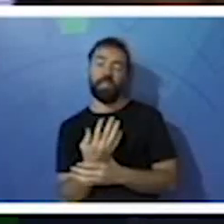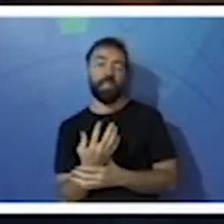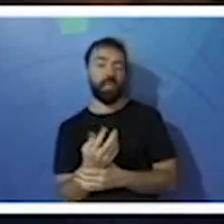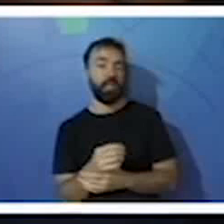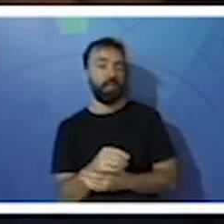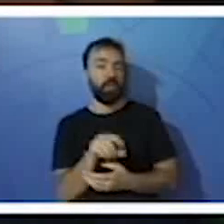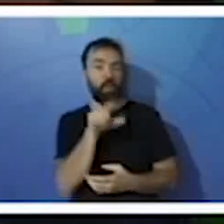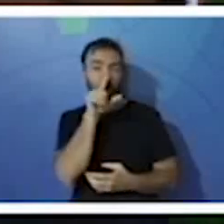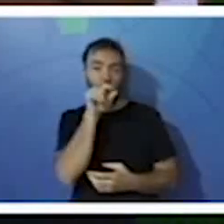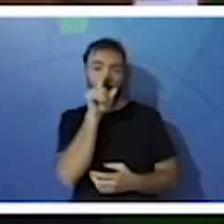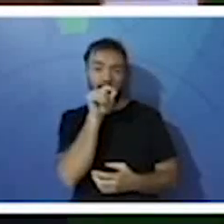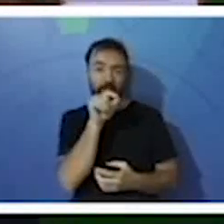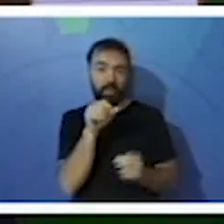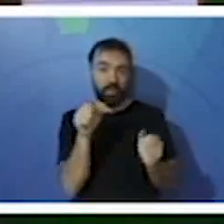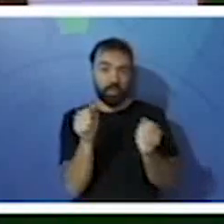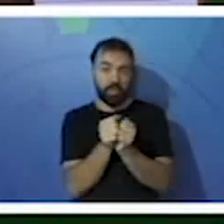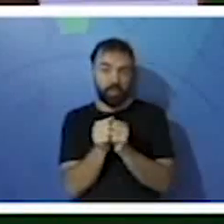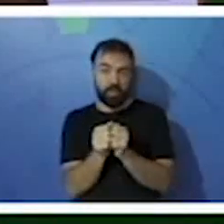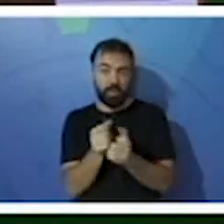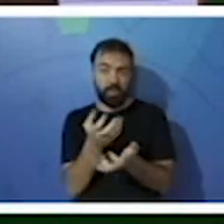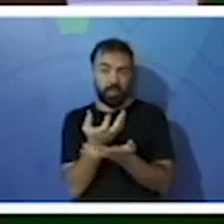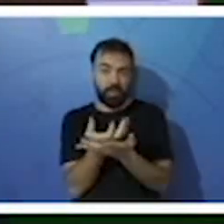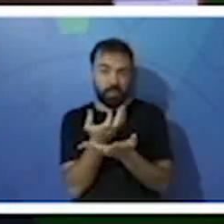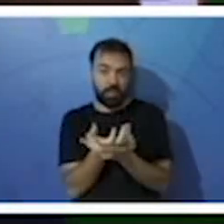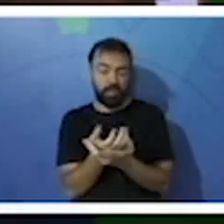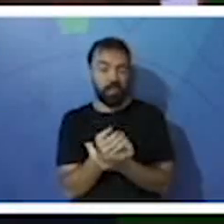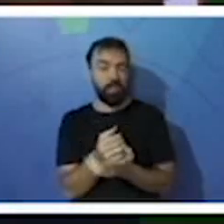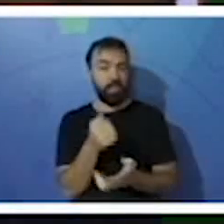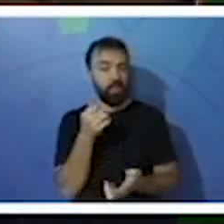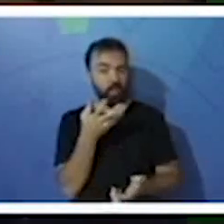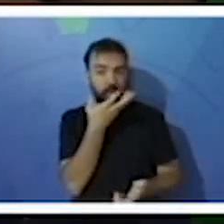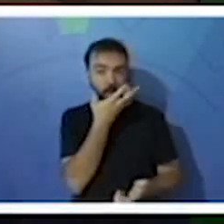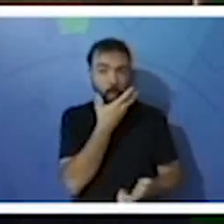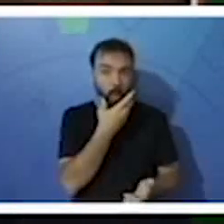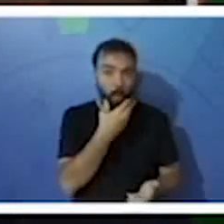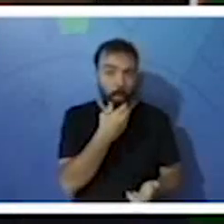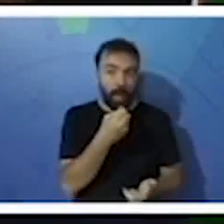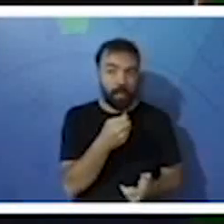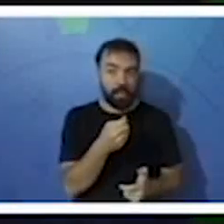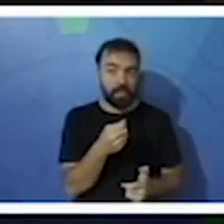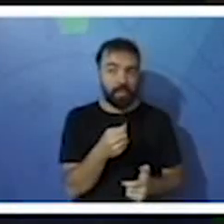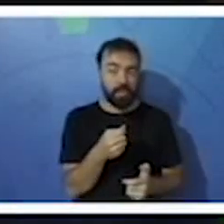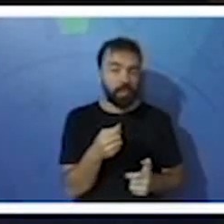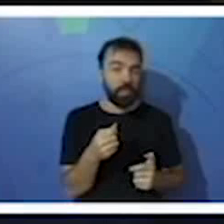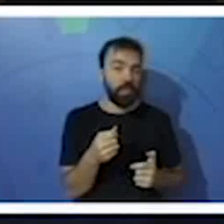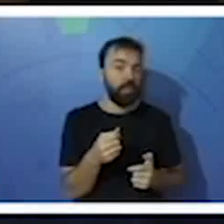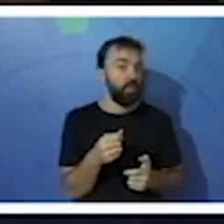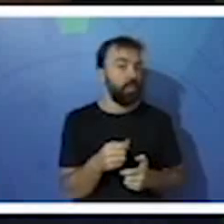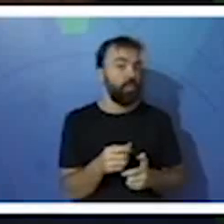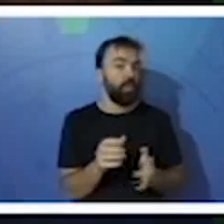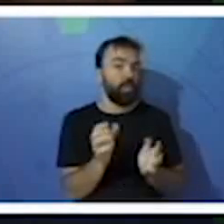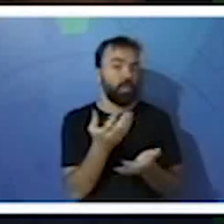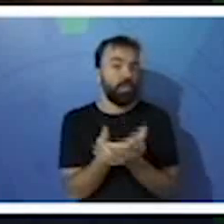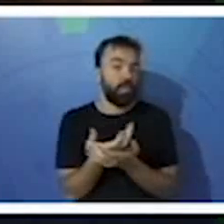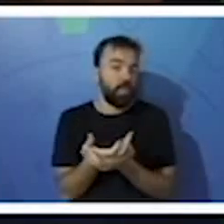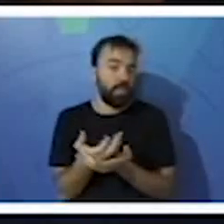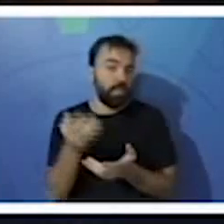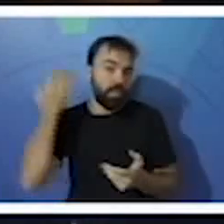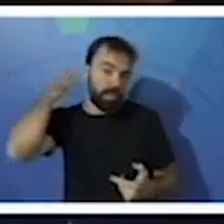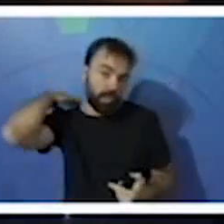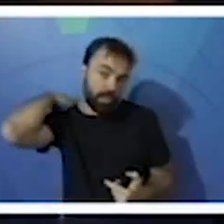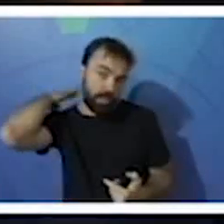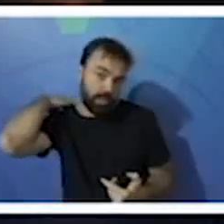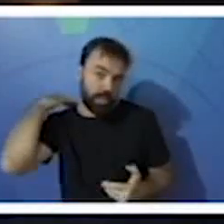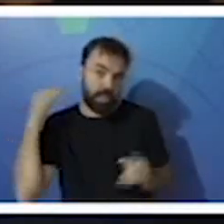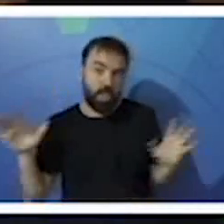Ela gostaria que o macho carregaria o ninho com os ovos nas costas. Você já imaginou a ave